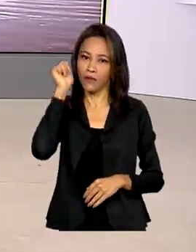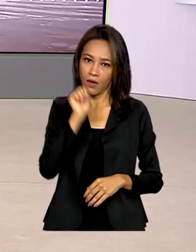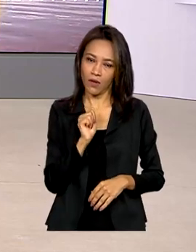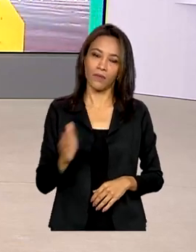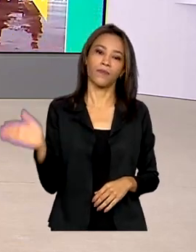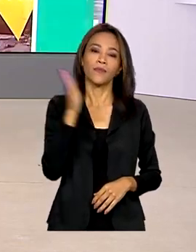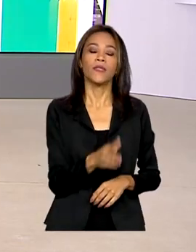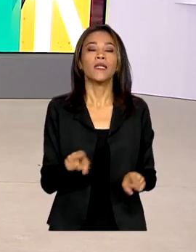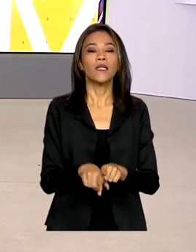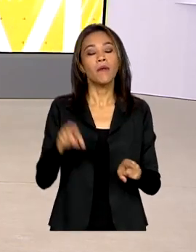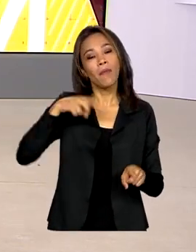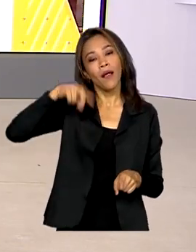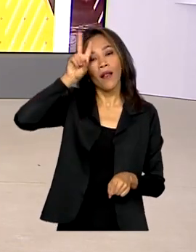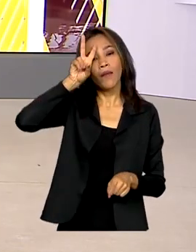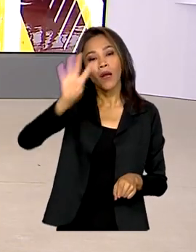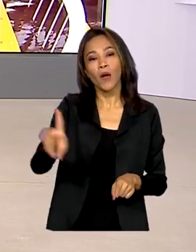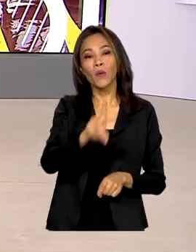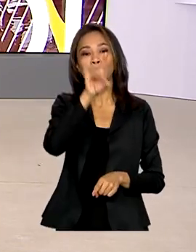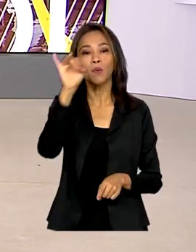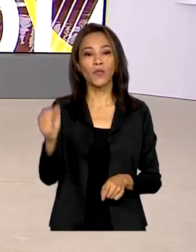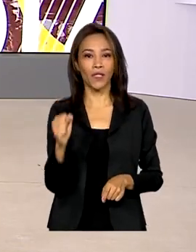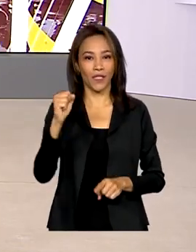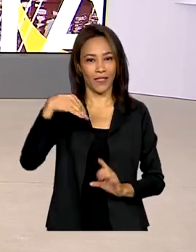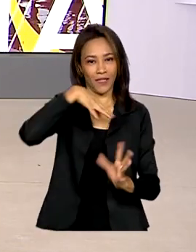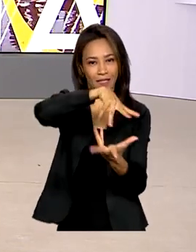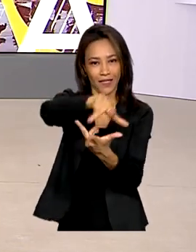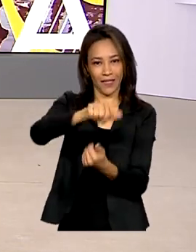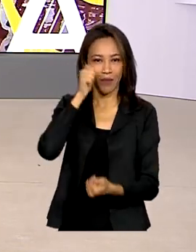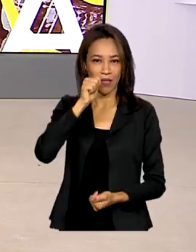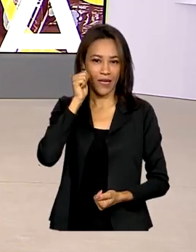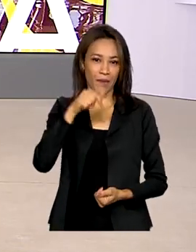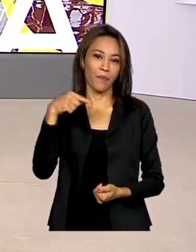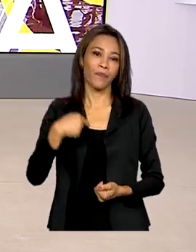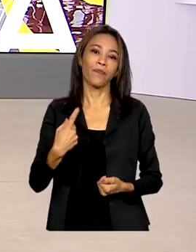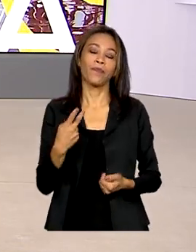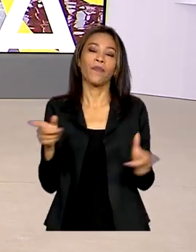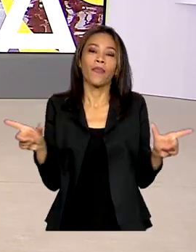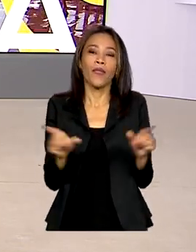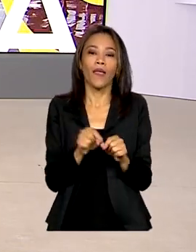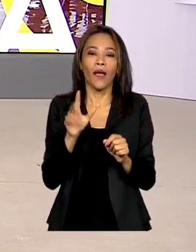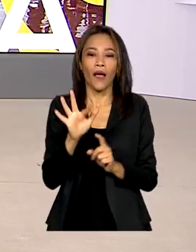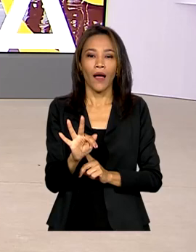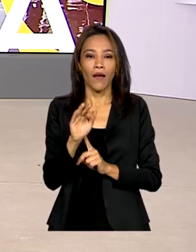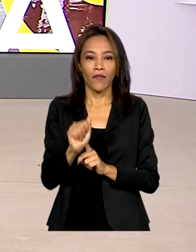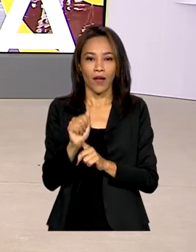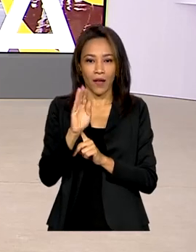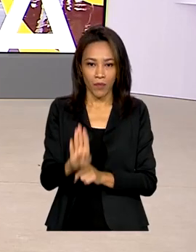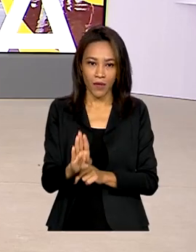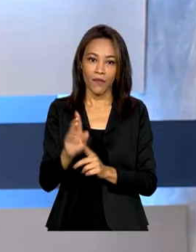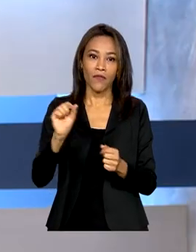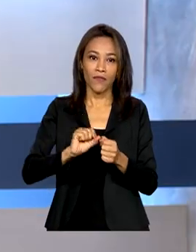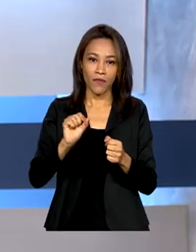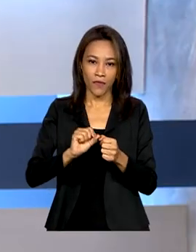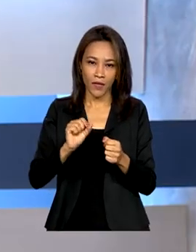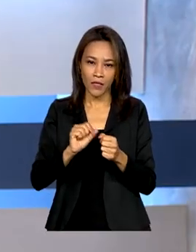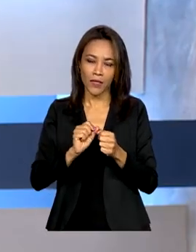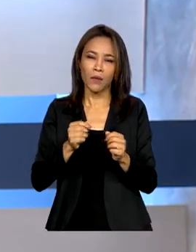o Dia Internacional da Mulher, a Força Aérea realizou uma ação inédita em cinco anos de operação acolhida.